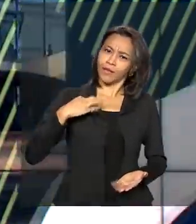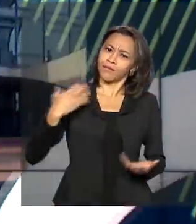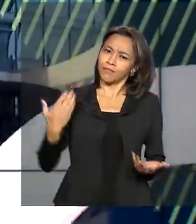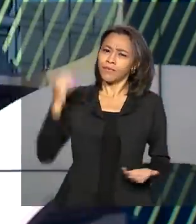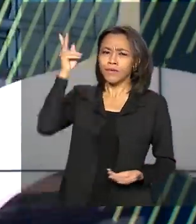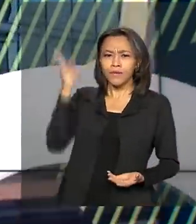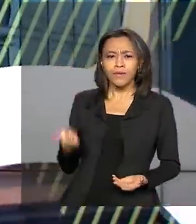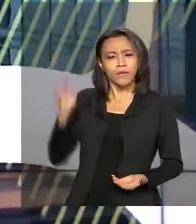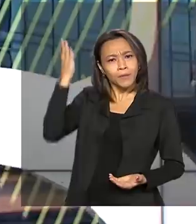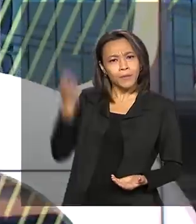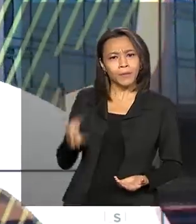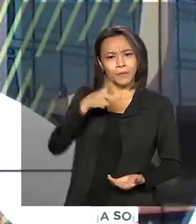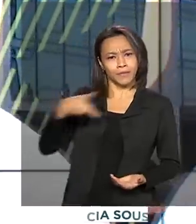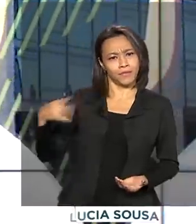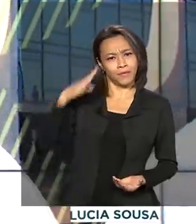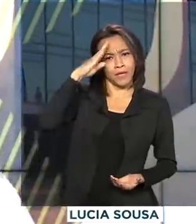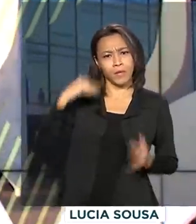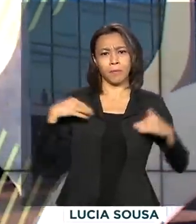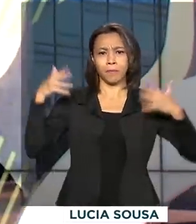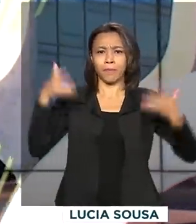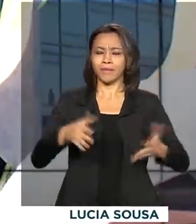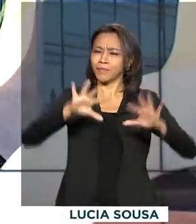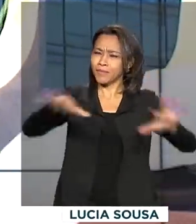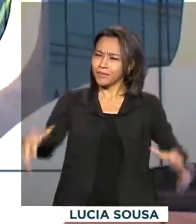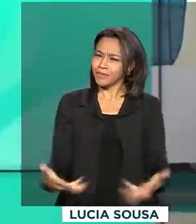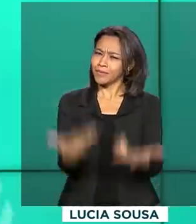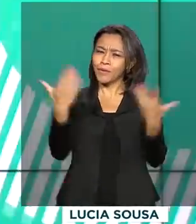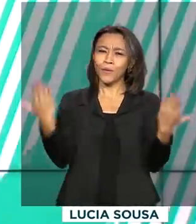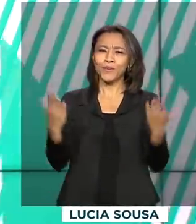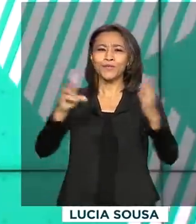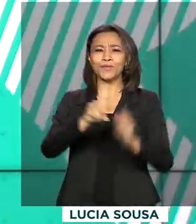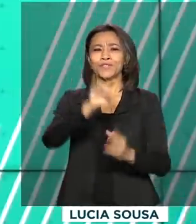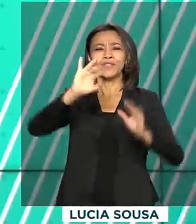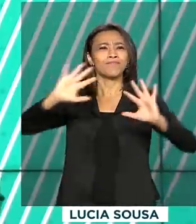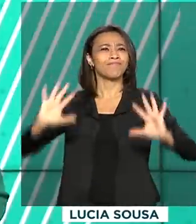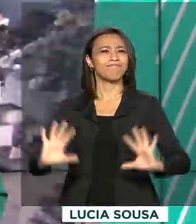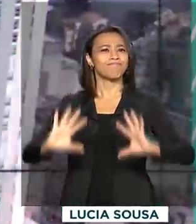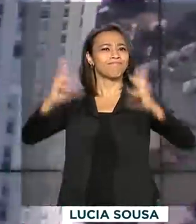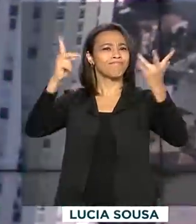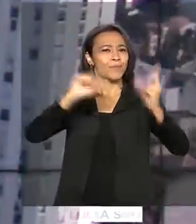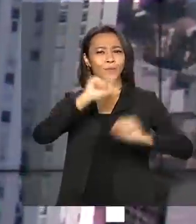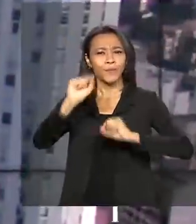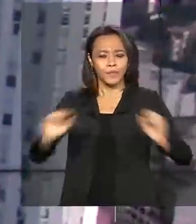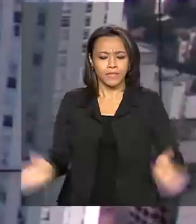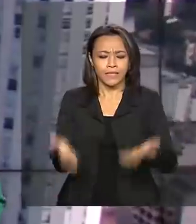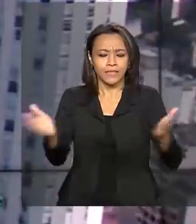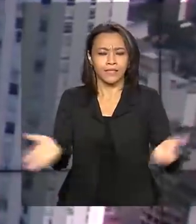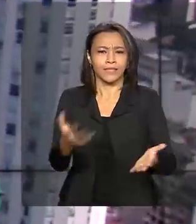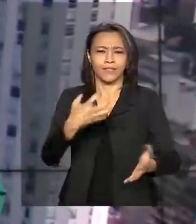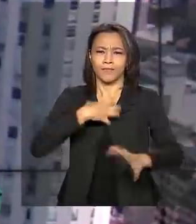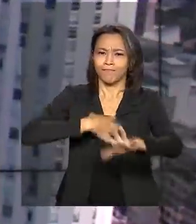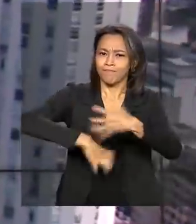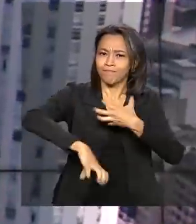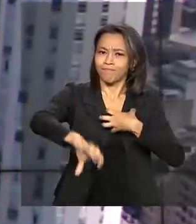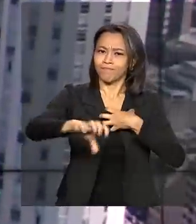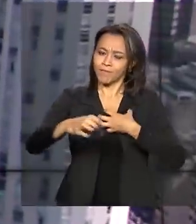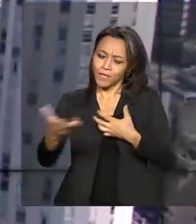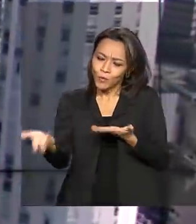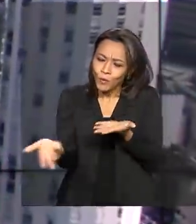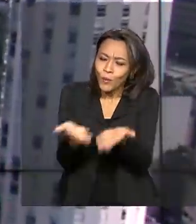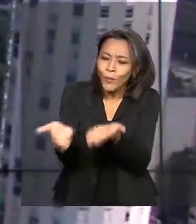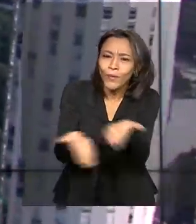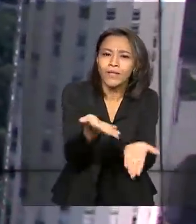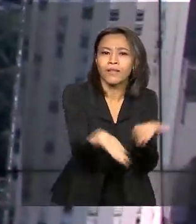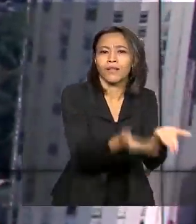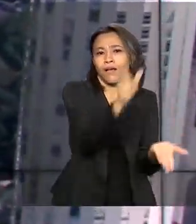Bolsonaro participa de uma cerimônia em comemoração a essa data que incentiva a solidariedade e a dedicação ao próximo. O